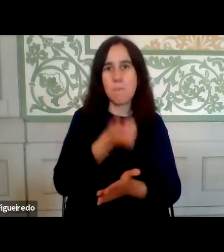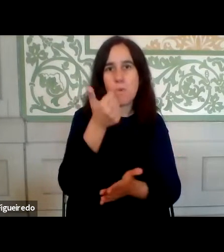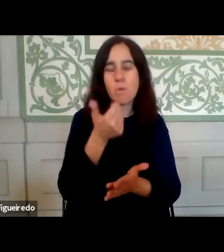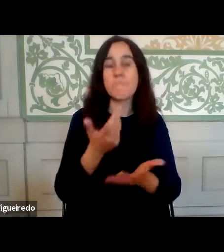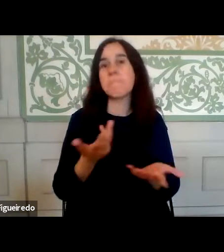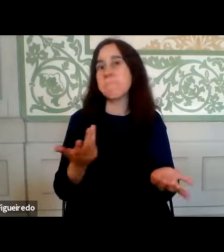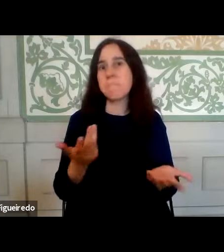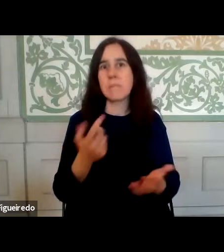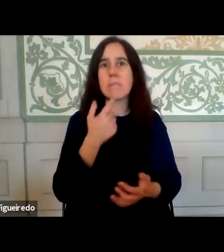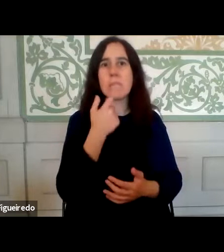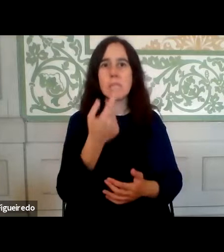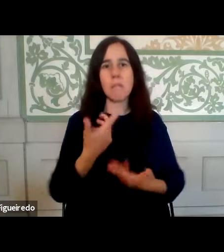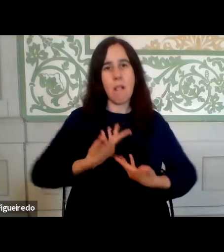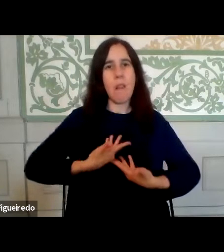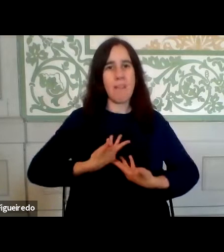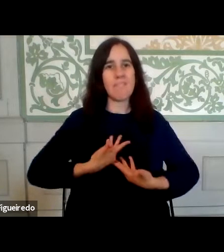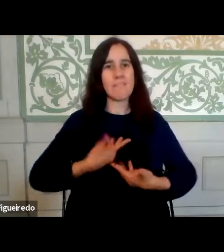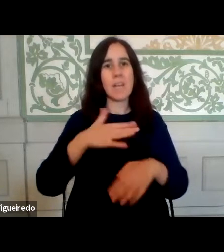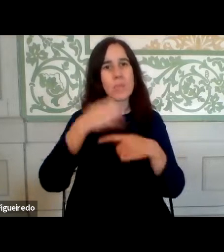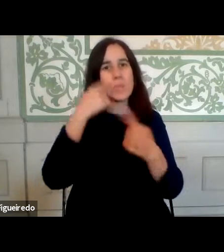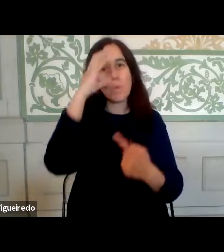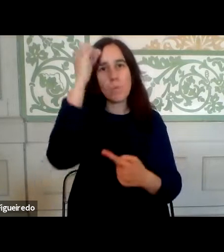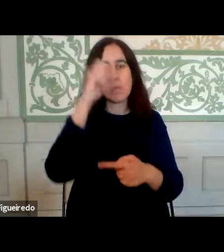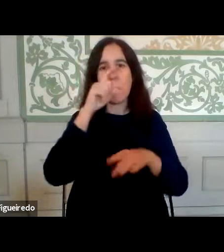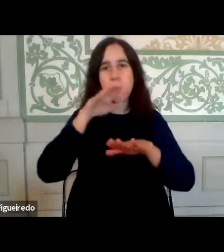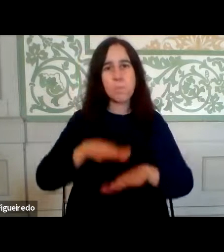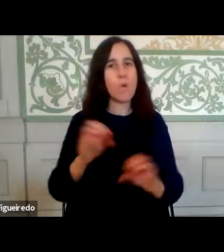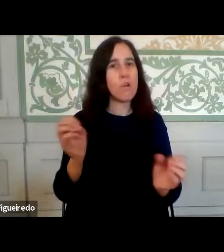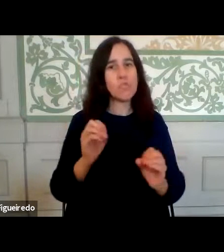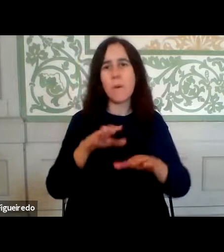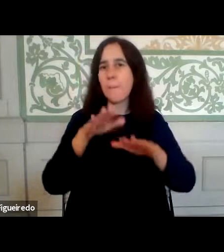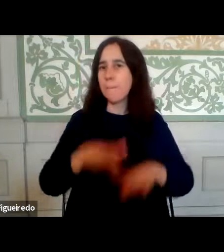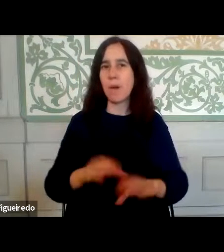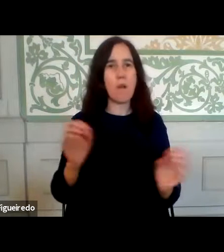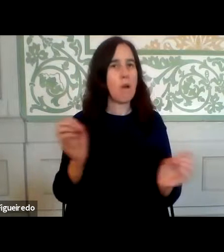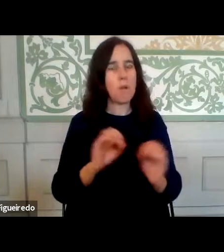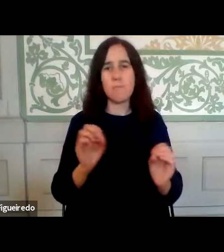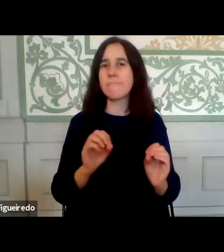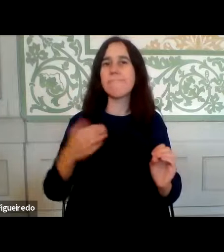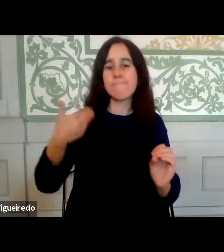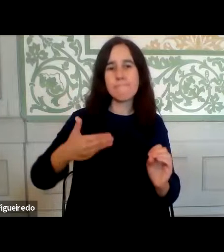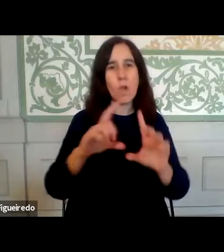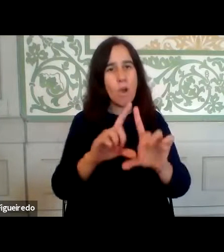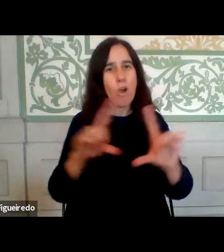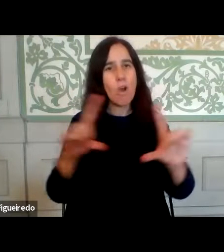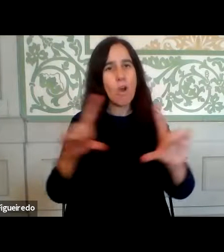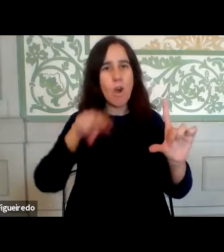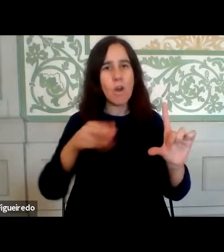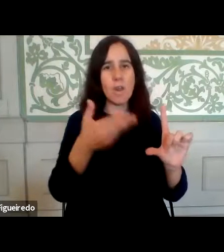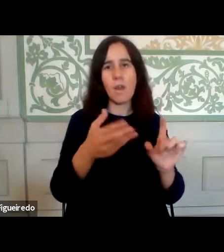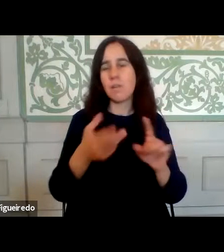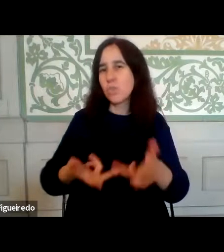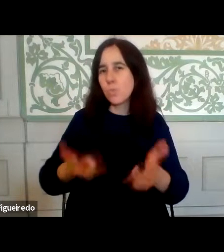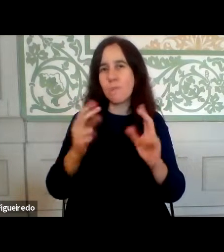dizer presente que a Administração Pública não parou, não para, continua on e continua disponível e